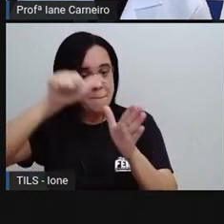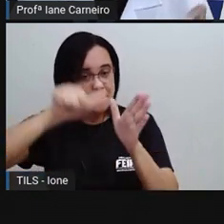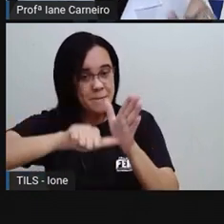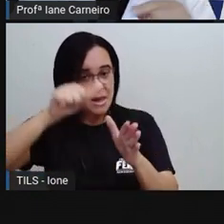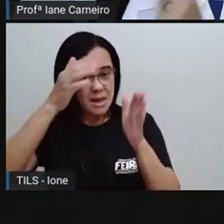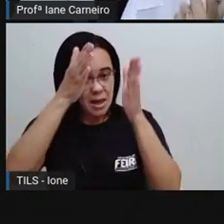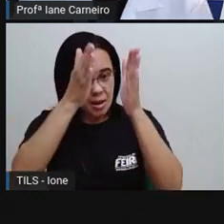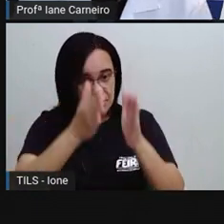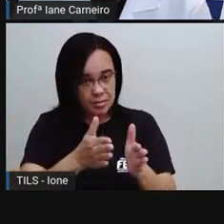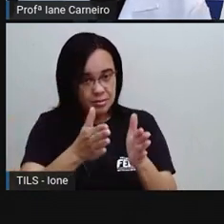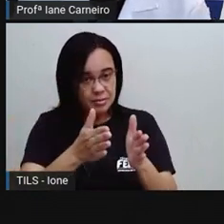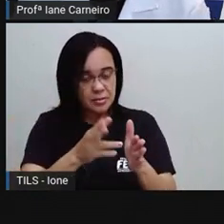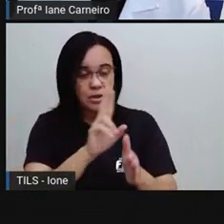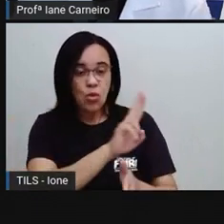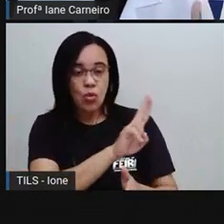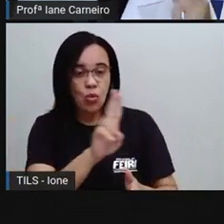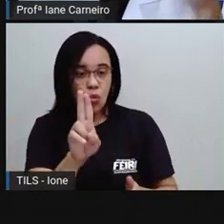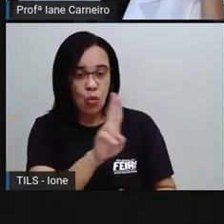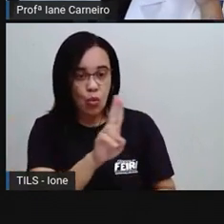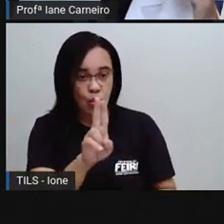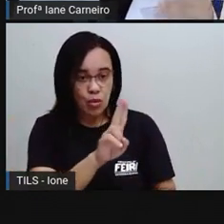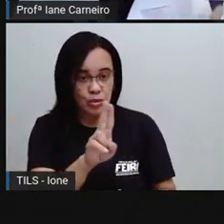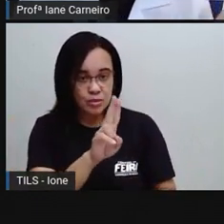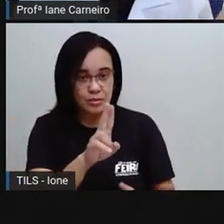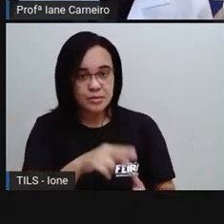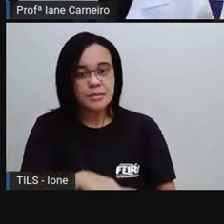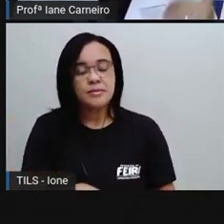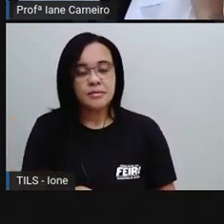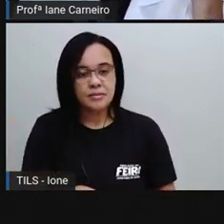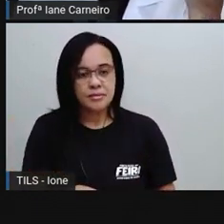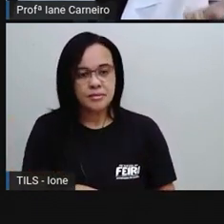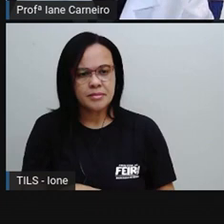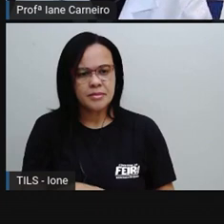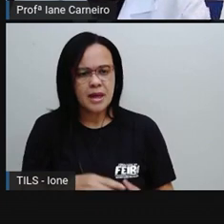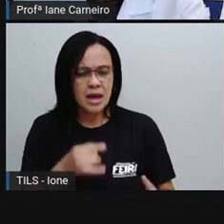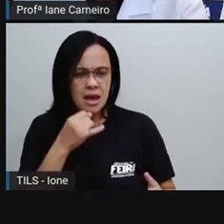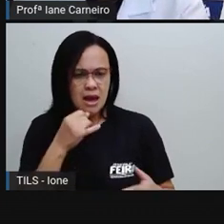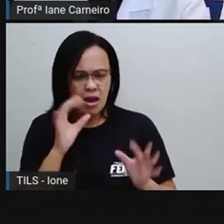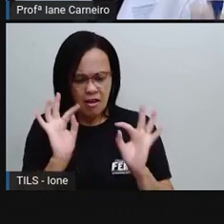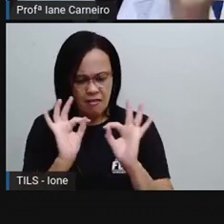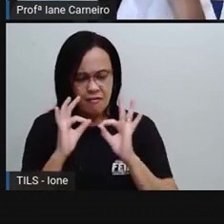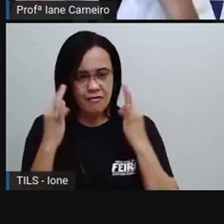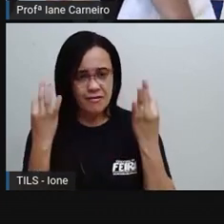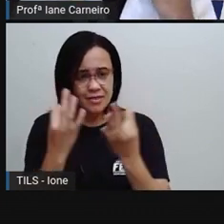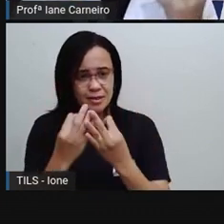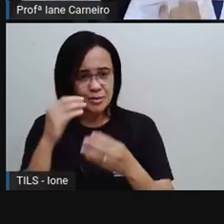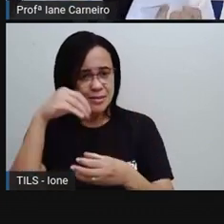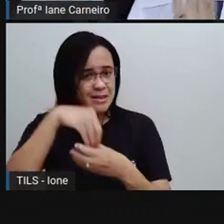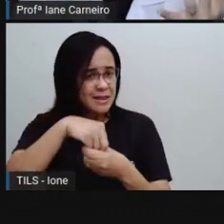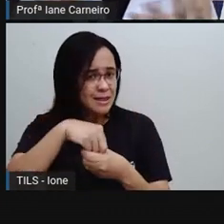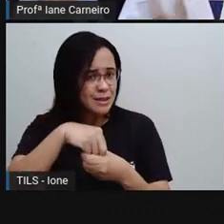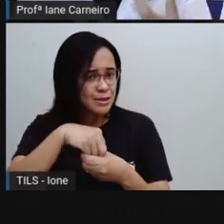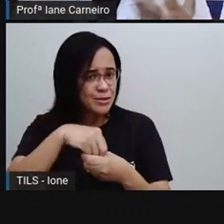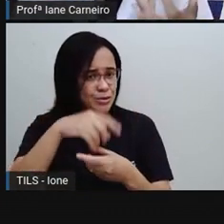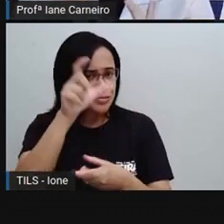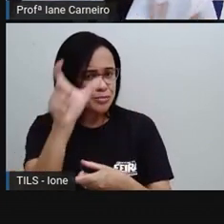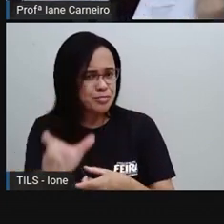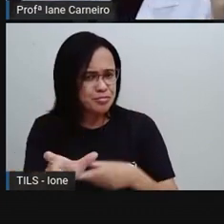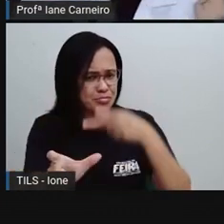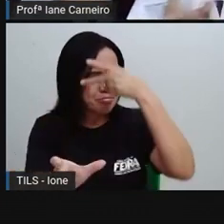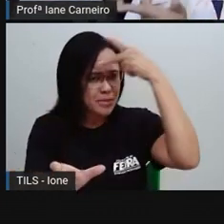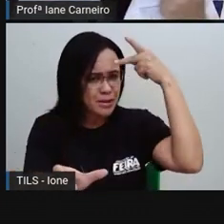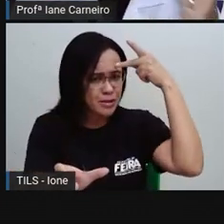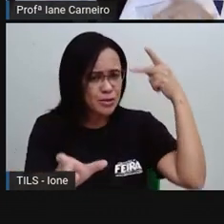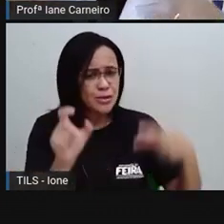colocar o nome da pessoa, né? Então, quem mora aí na sua família e quer participar do desafio? Eu, minha mãe, meu